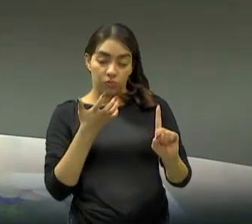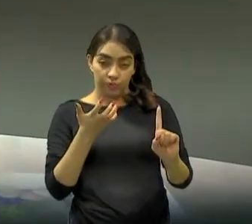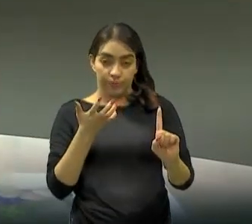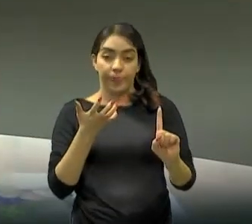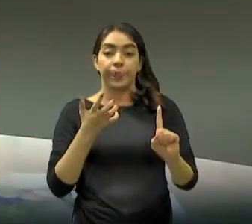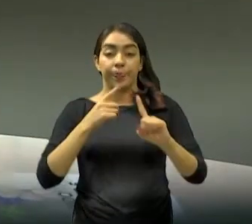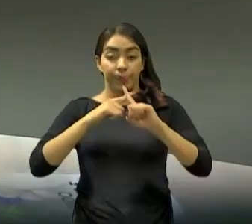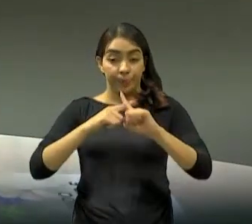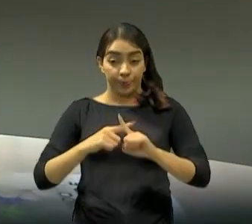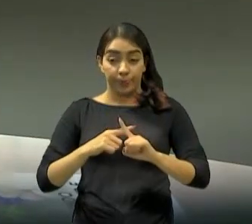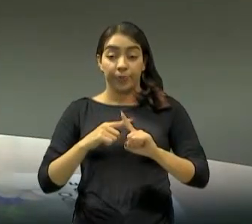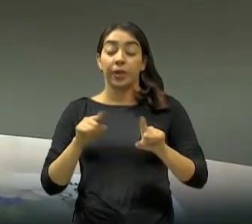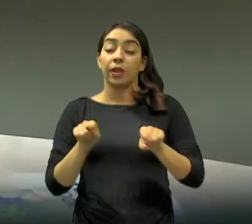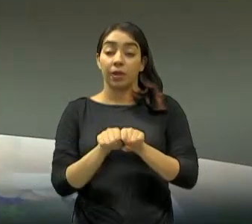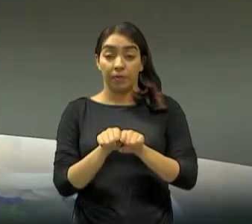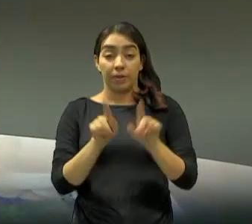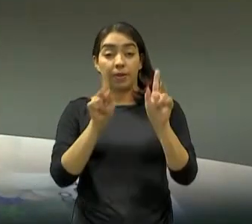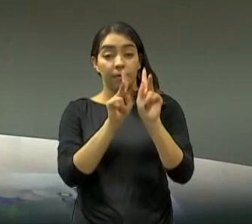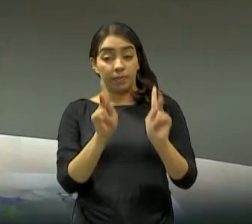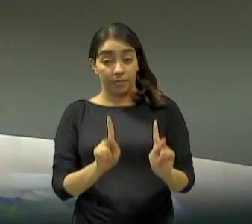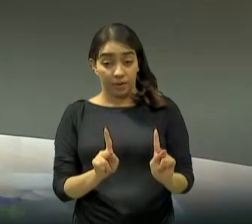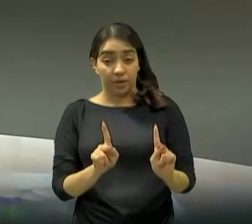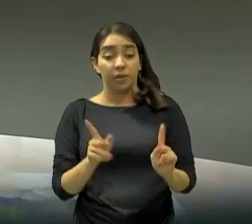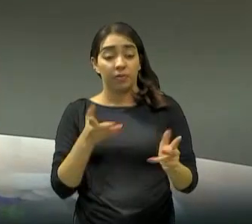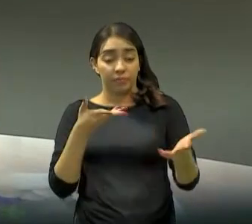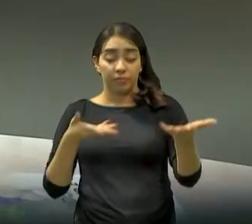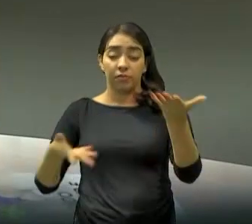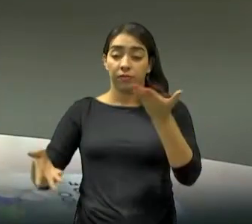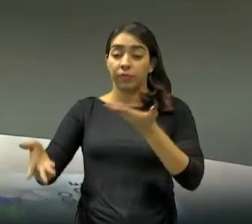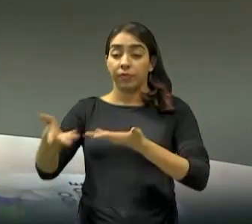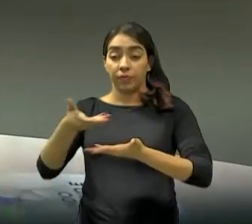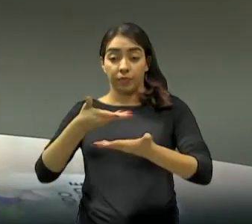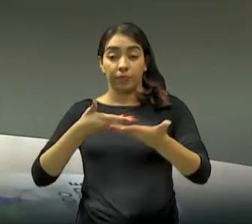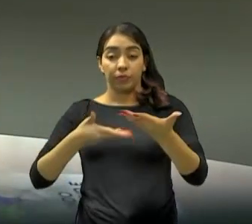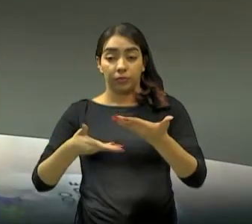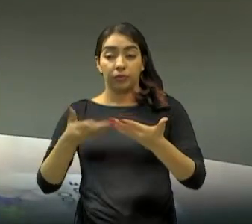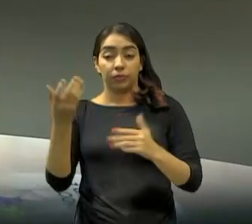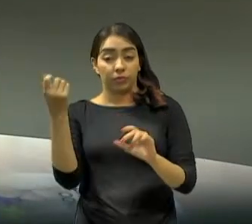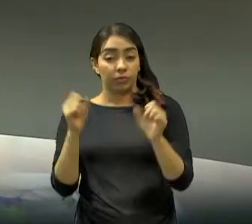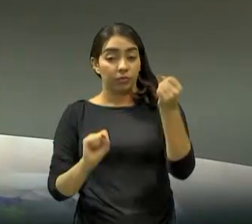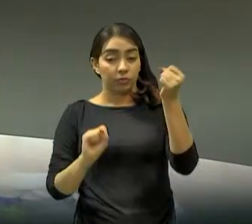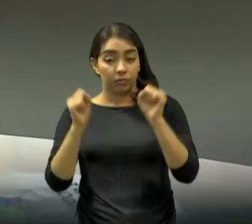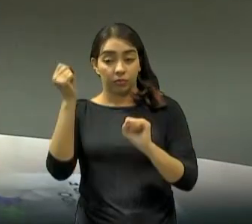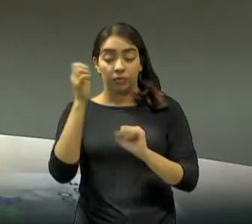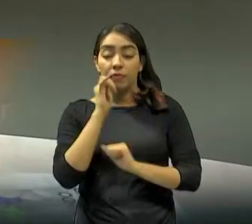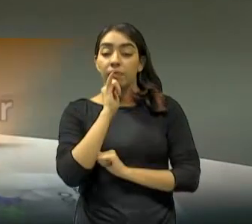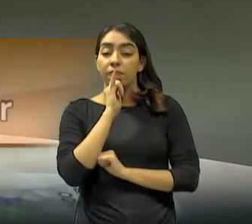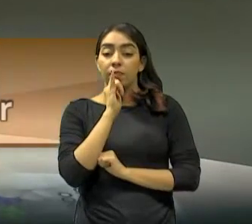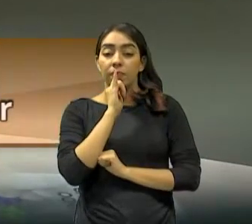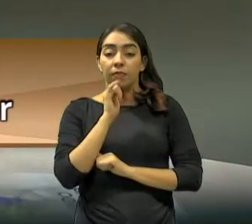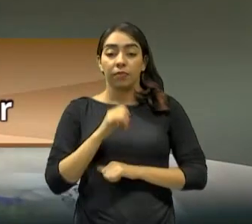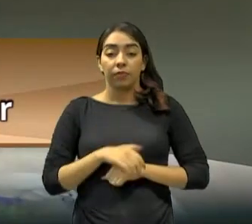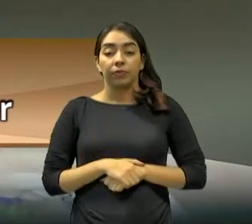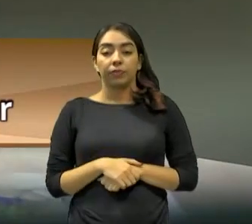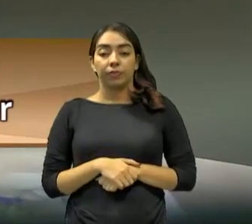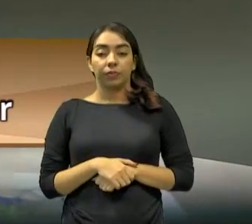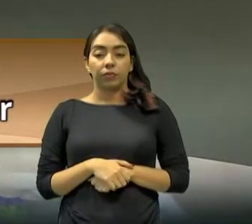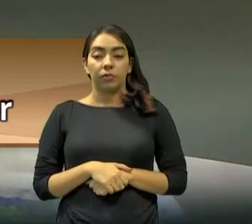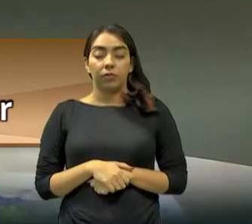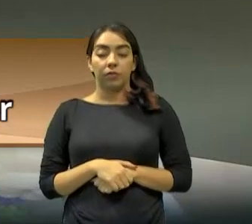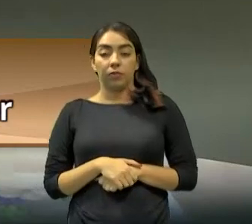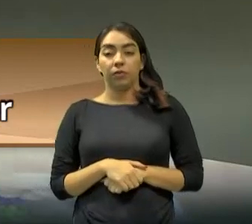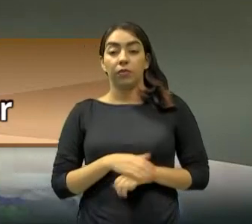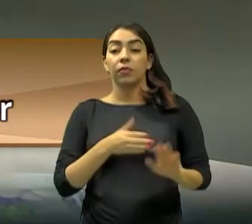ou seja, da harmonia nos seus processos. A gente entende, Rosane, que as organizações podem